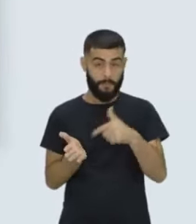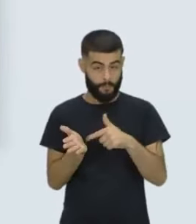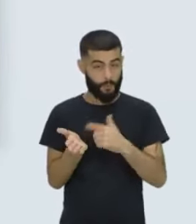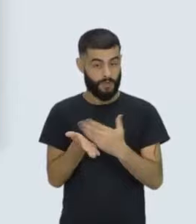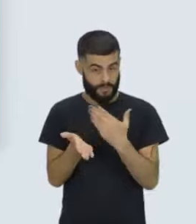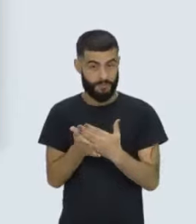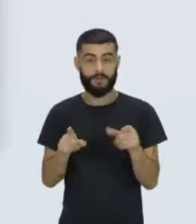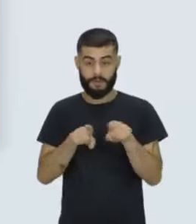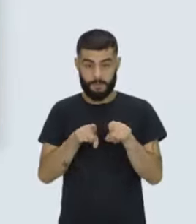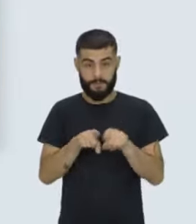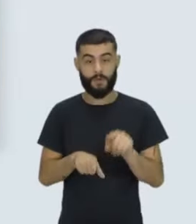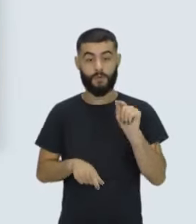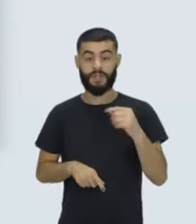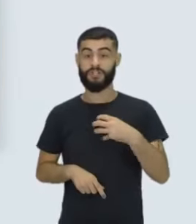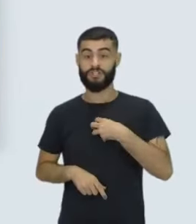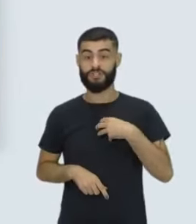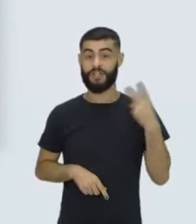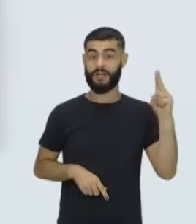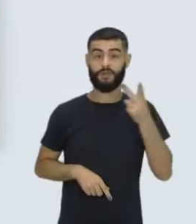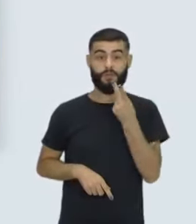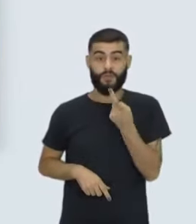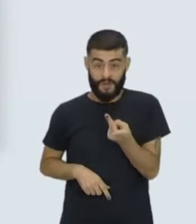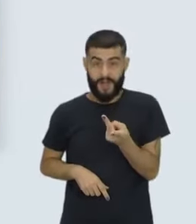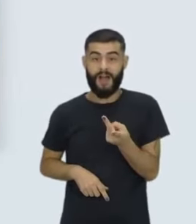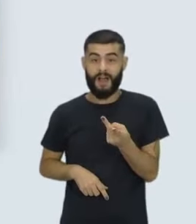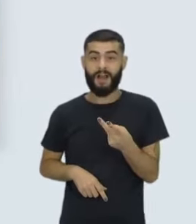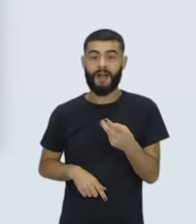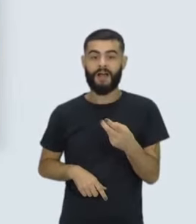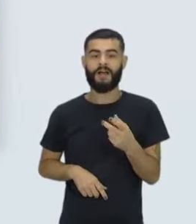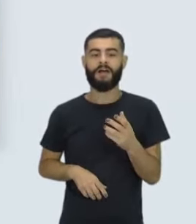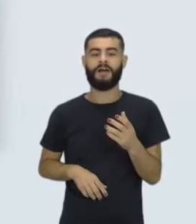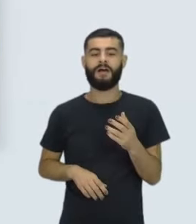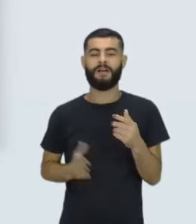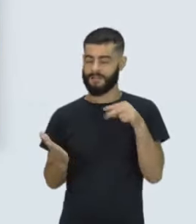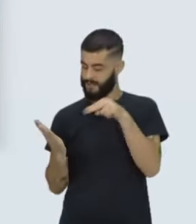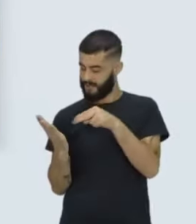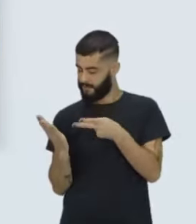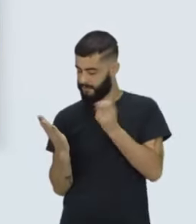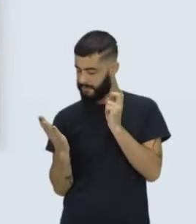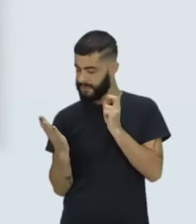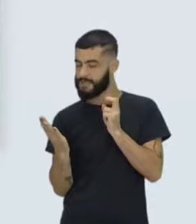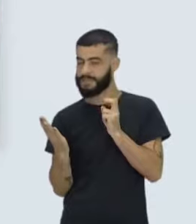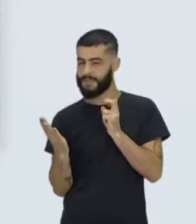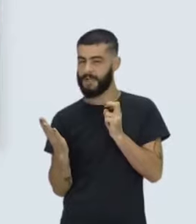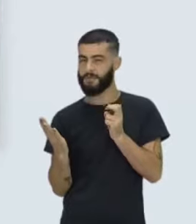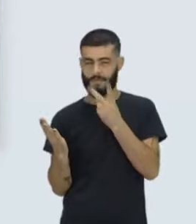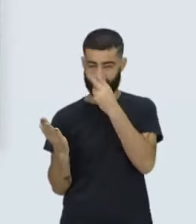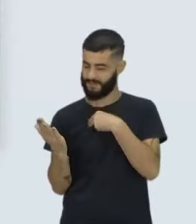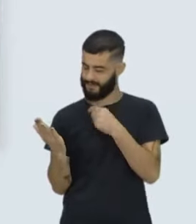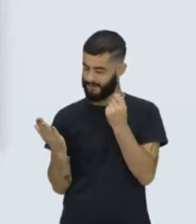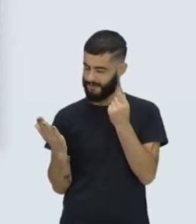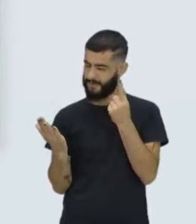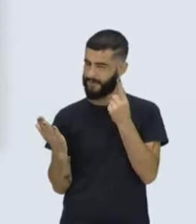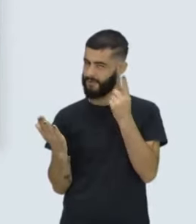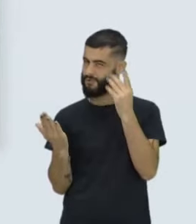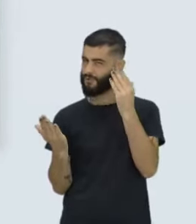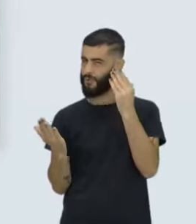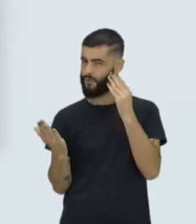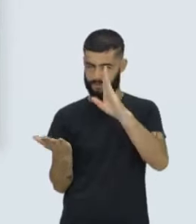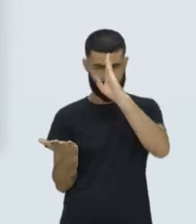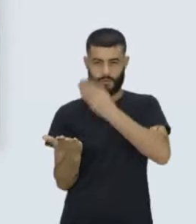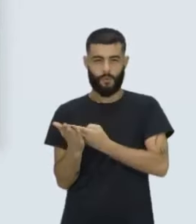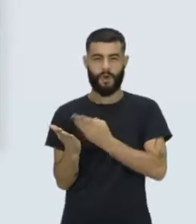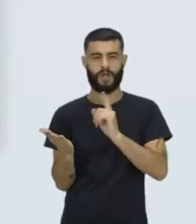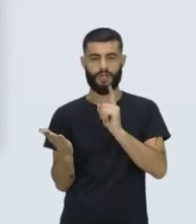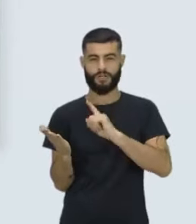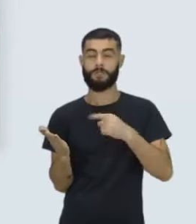que essa dicção da Helena Morley, a gente, a princípio, a gente olha com certas confianças, a gente não entra de cara no livro, a gente tem